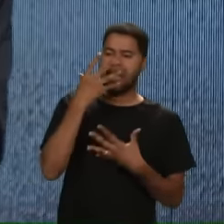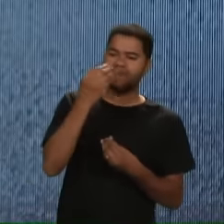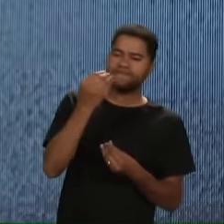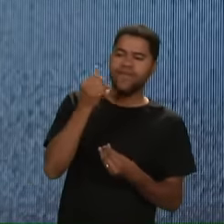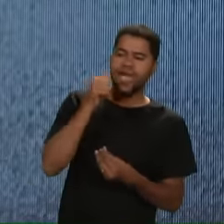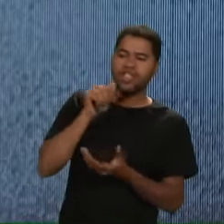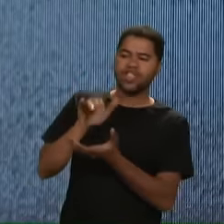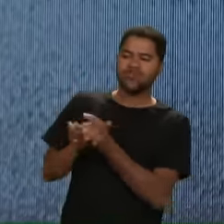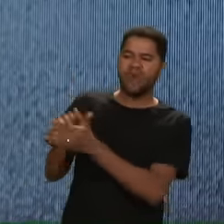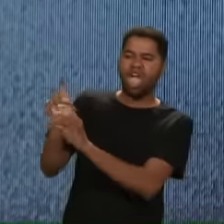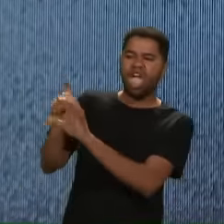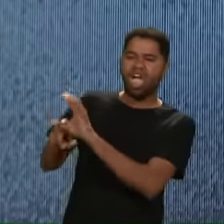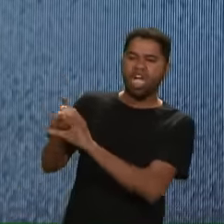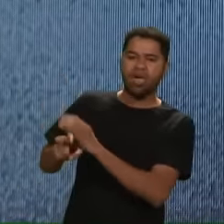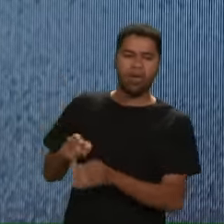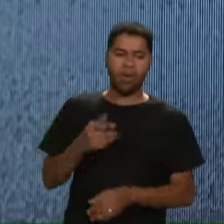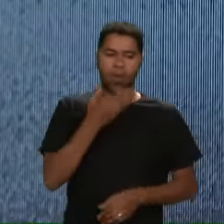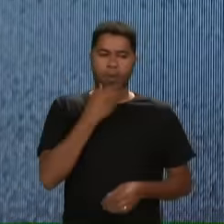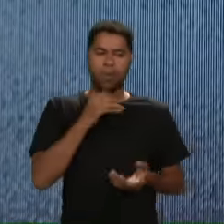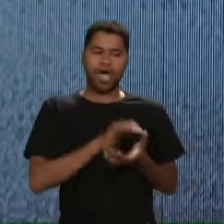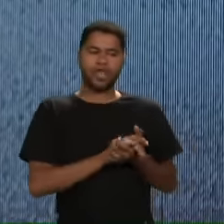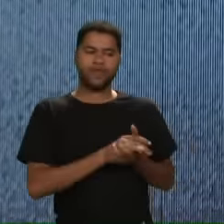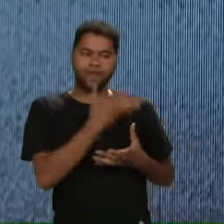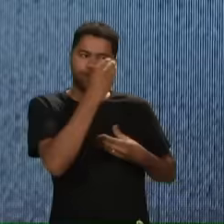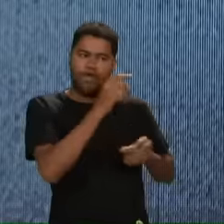esposa Na fé do marido